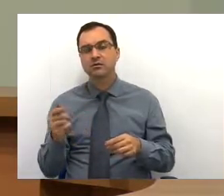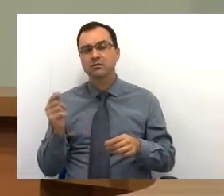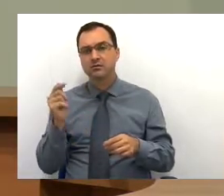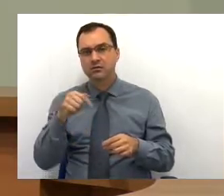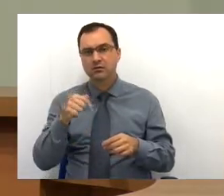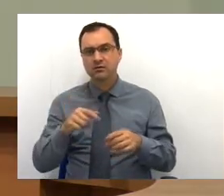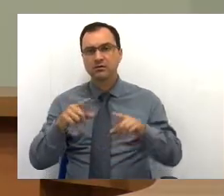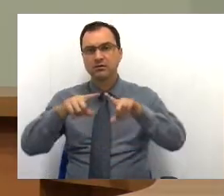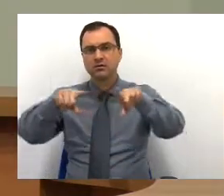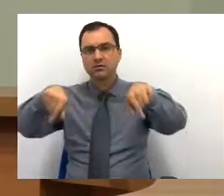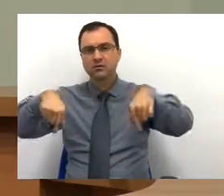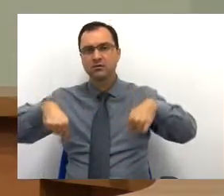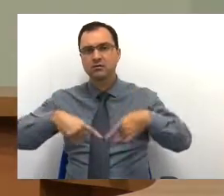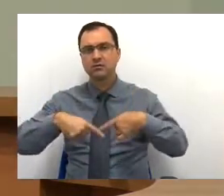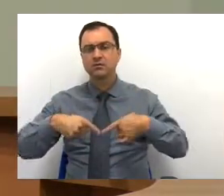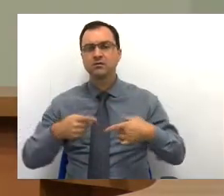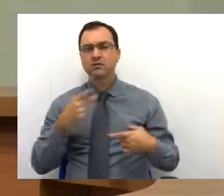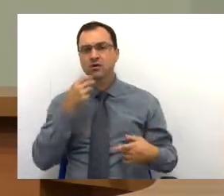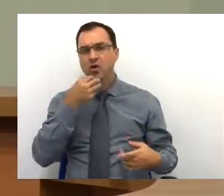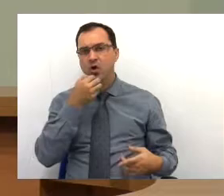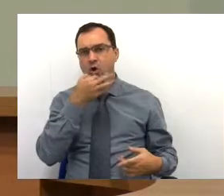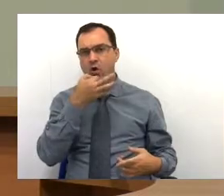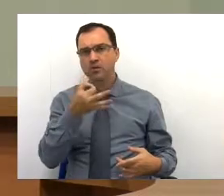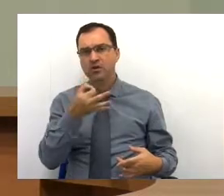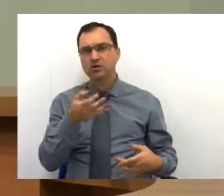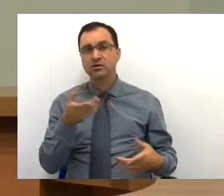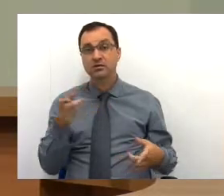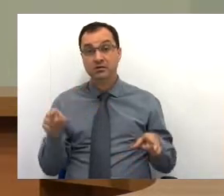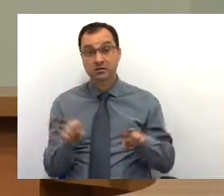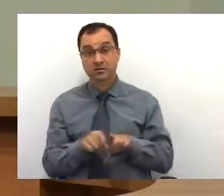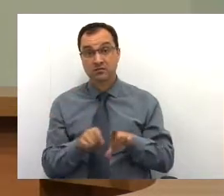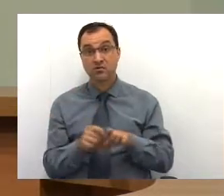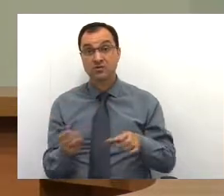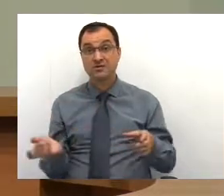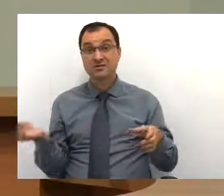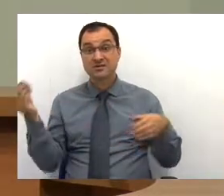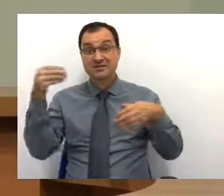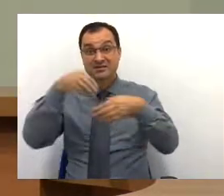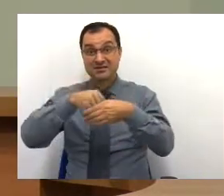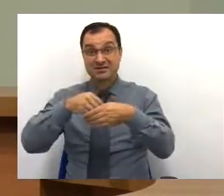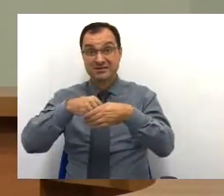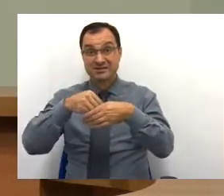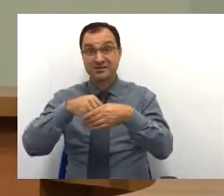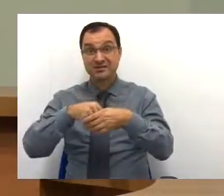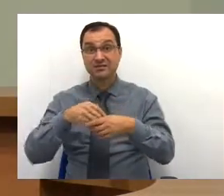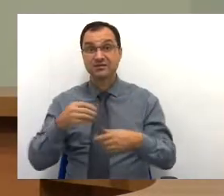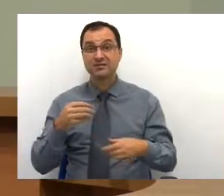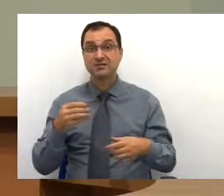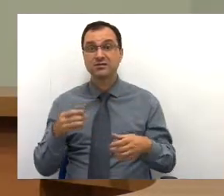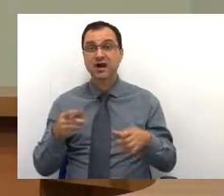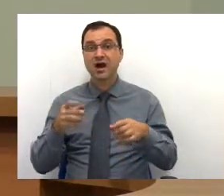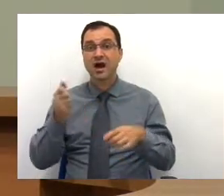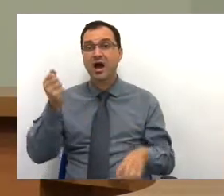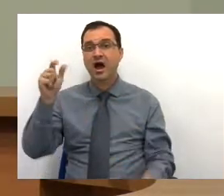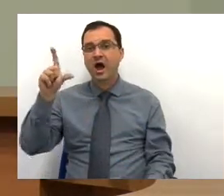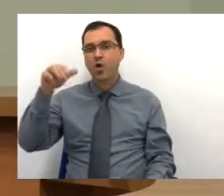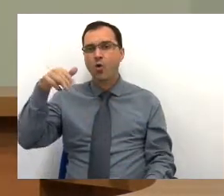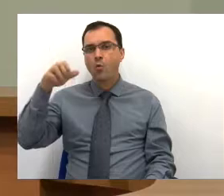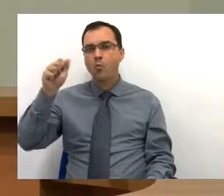sala, foi comentado que seria também centralizado o almoxarifado geral.